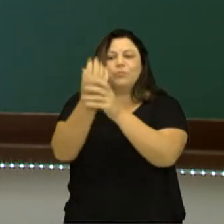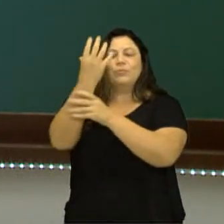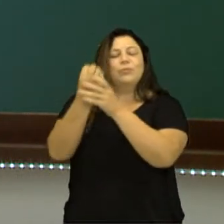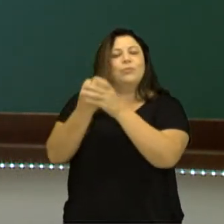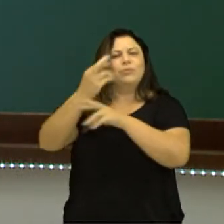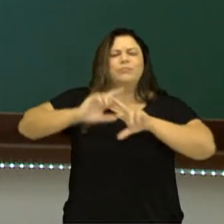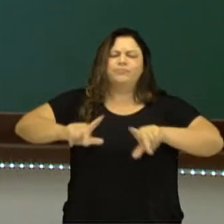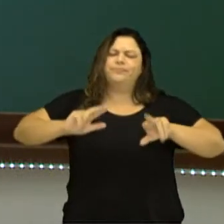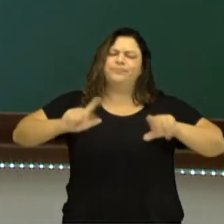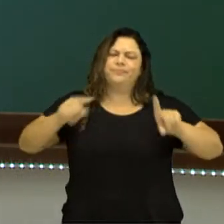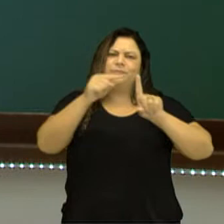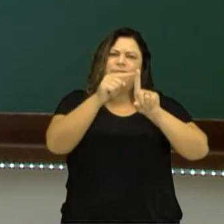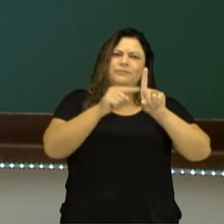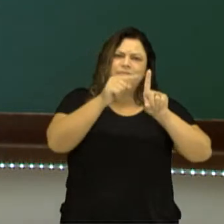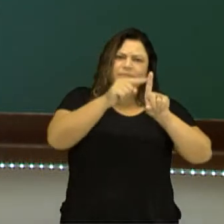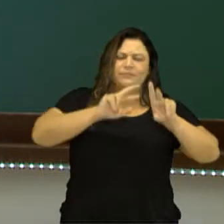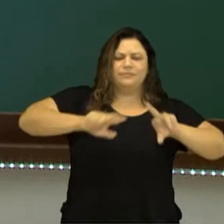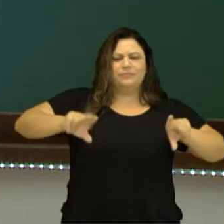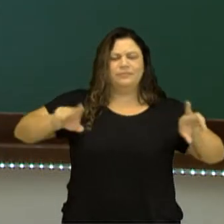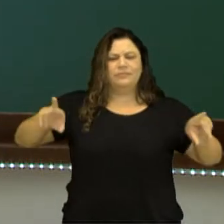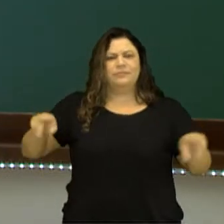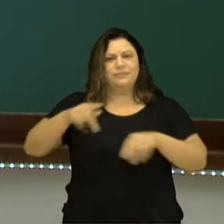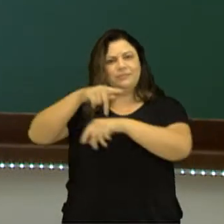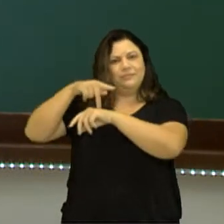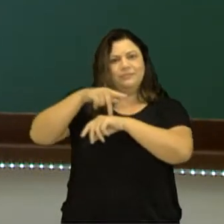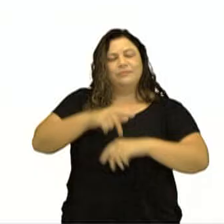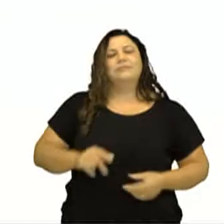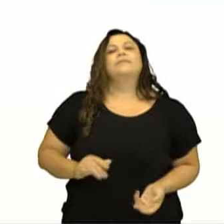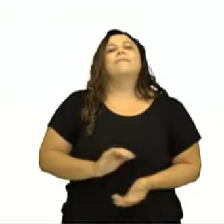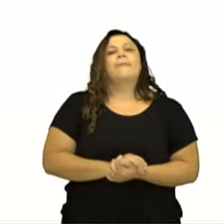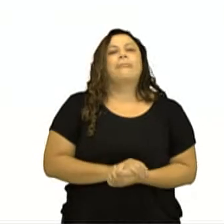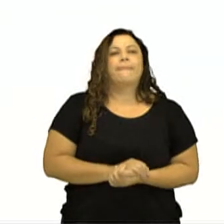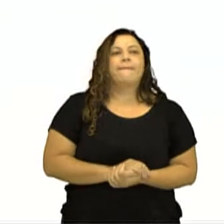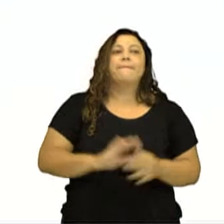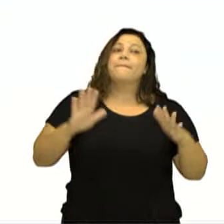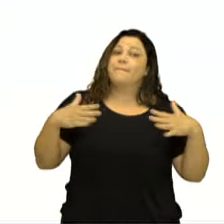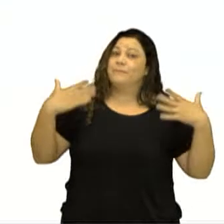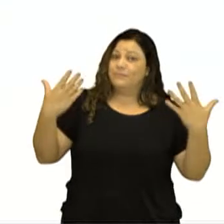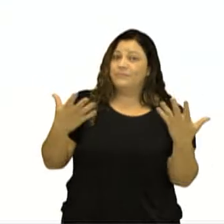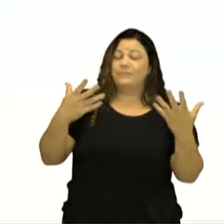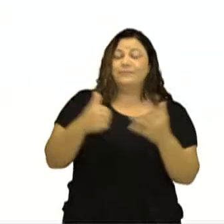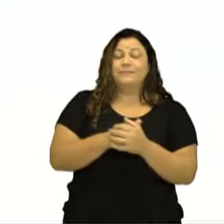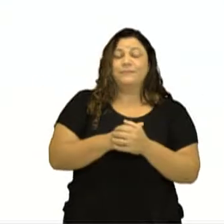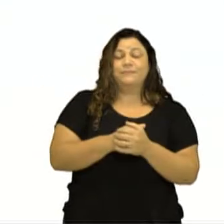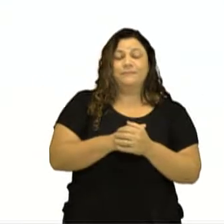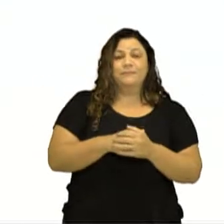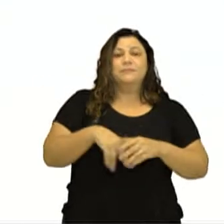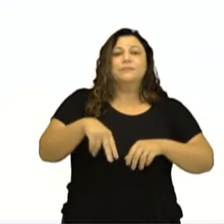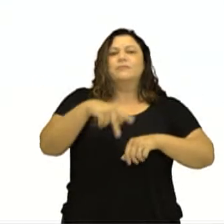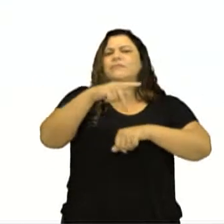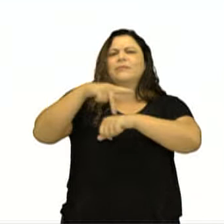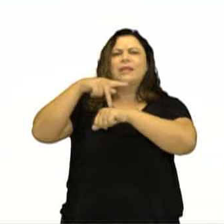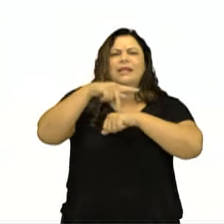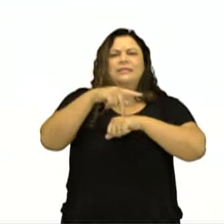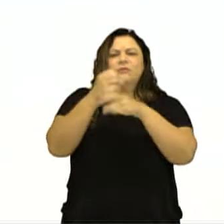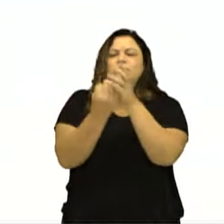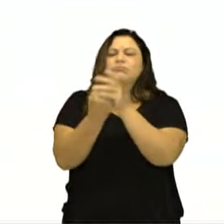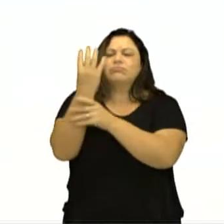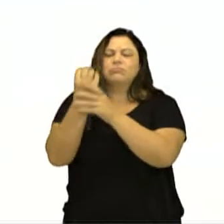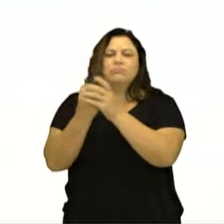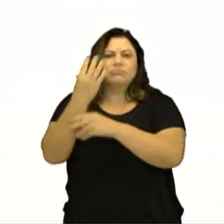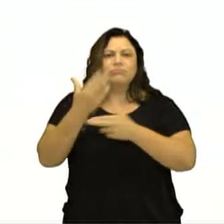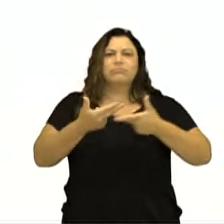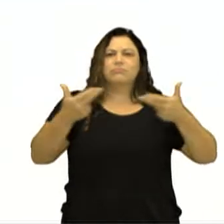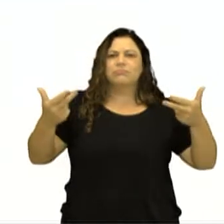diferentes tipos de rochas. Então, as rochas, elas se formam a partir do quê?